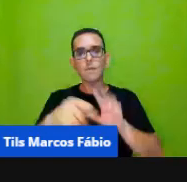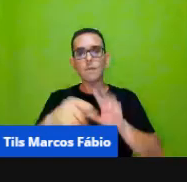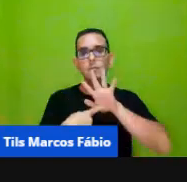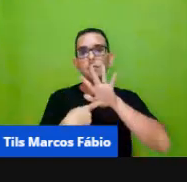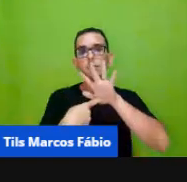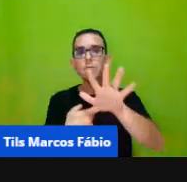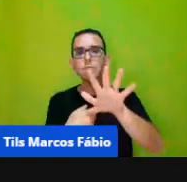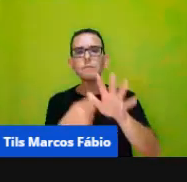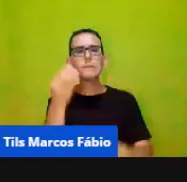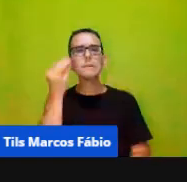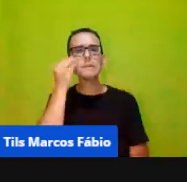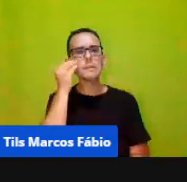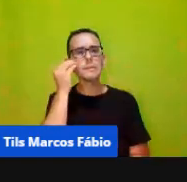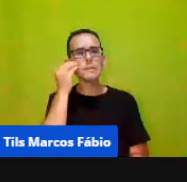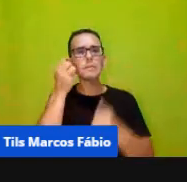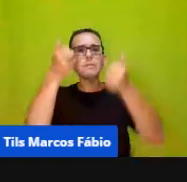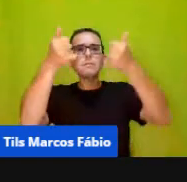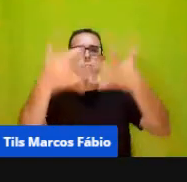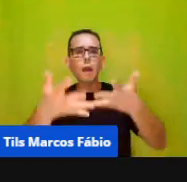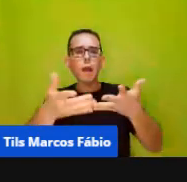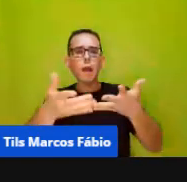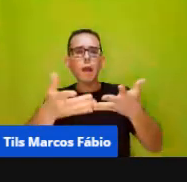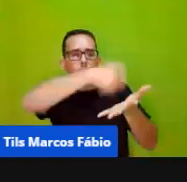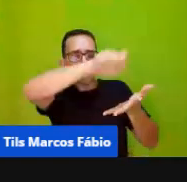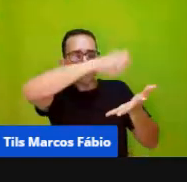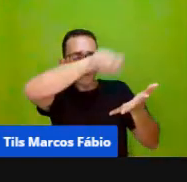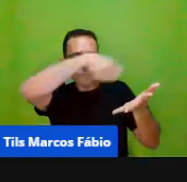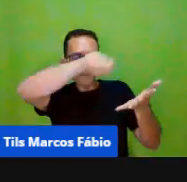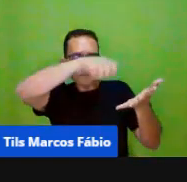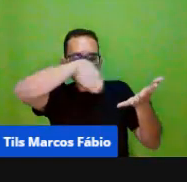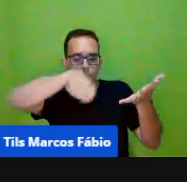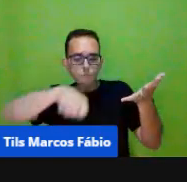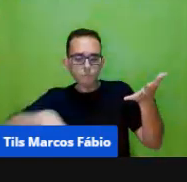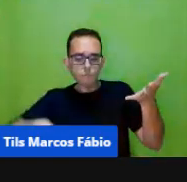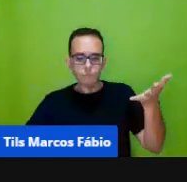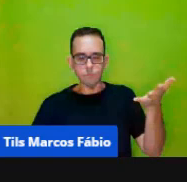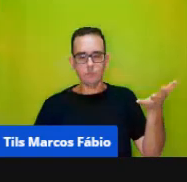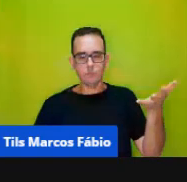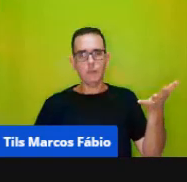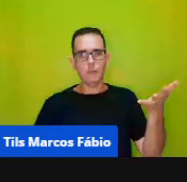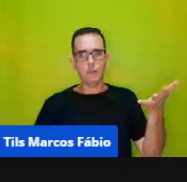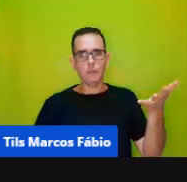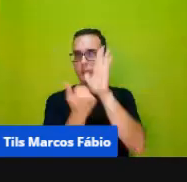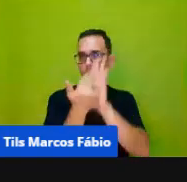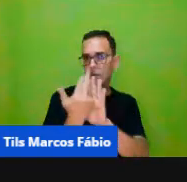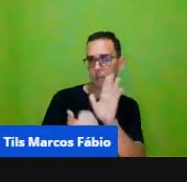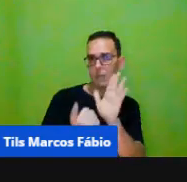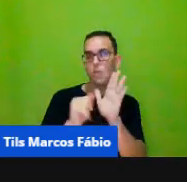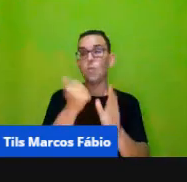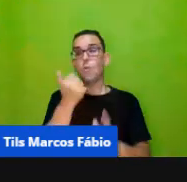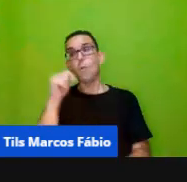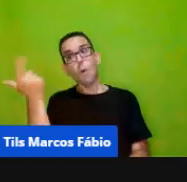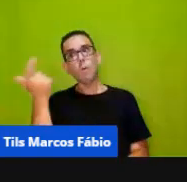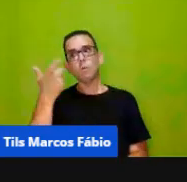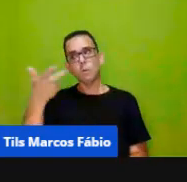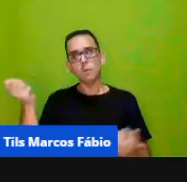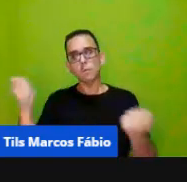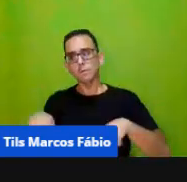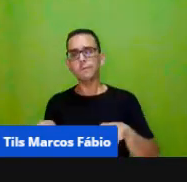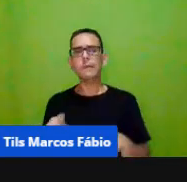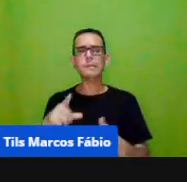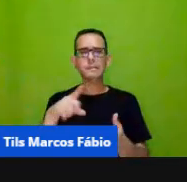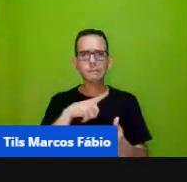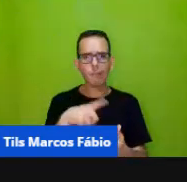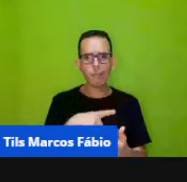expressão escrita dessa resposta deles enfim através de um desenho etc várias possibilidades através da